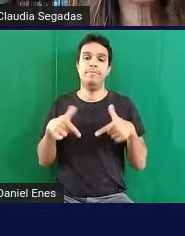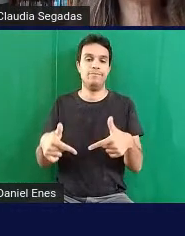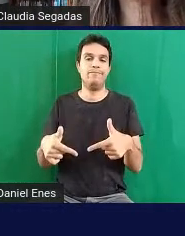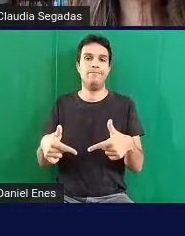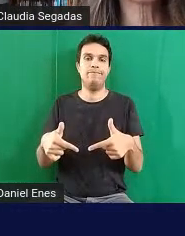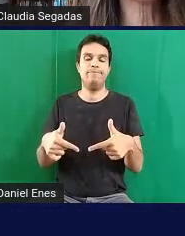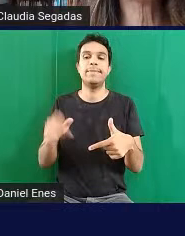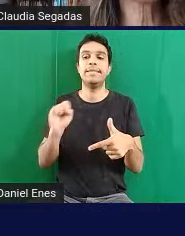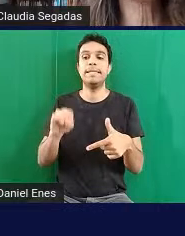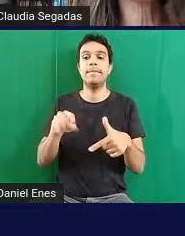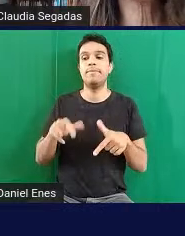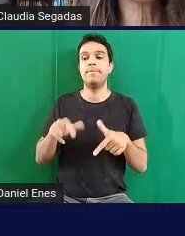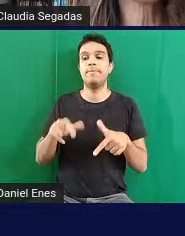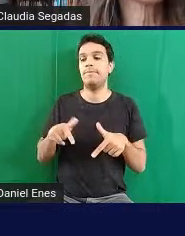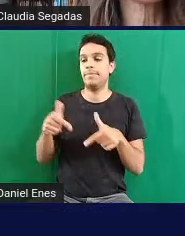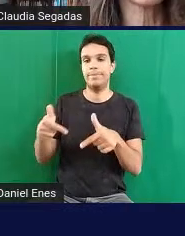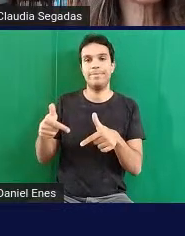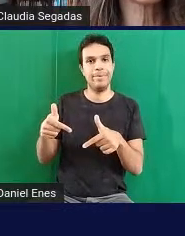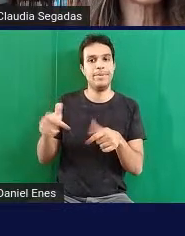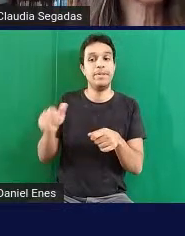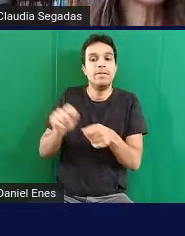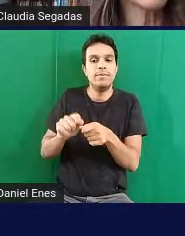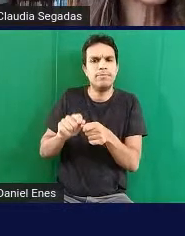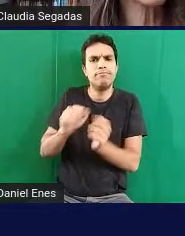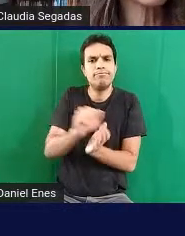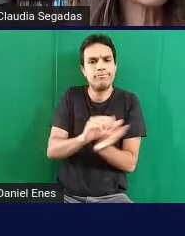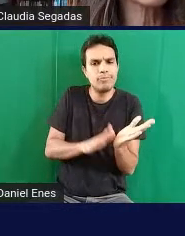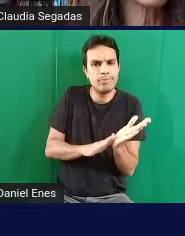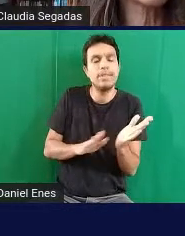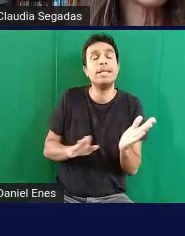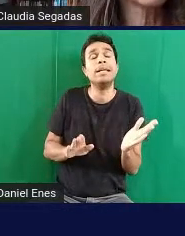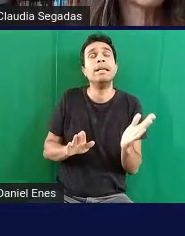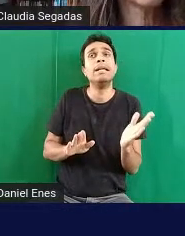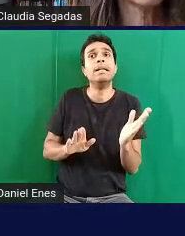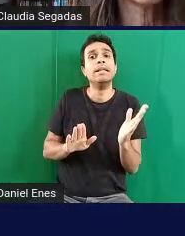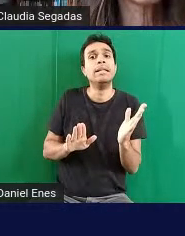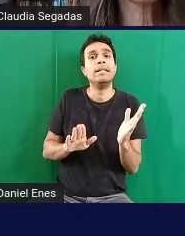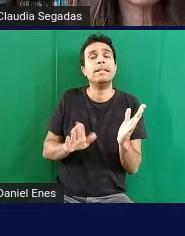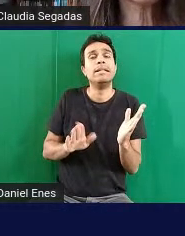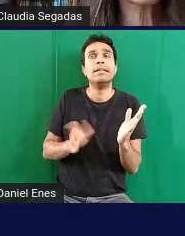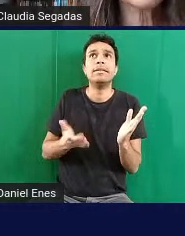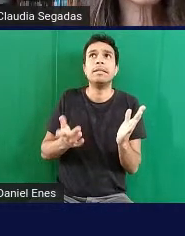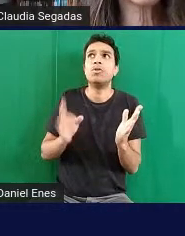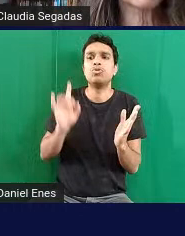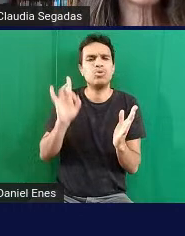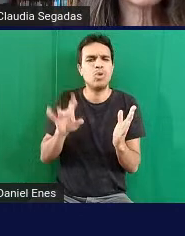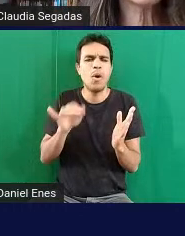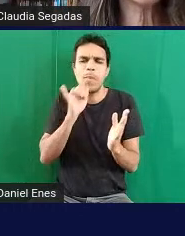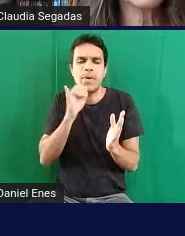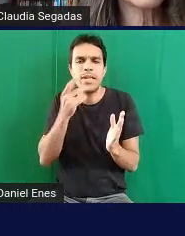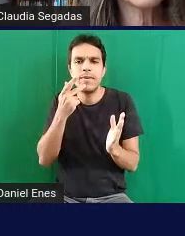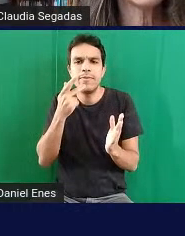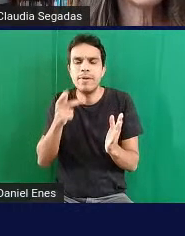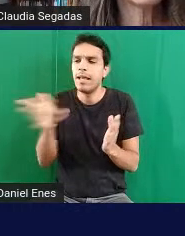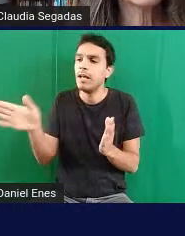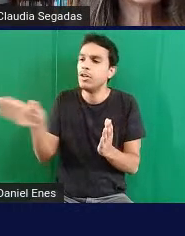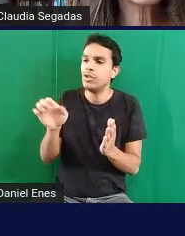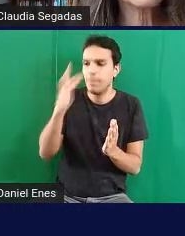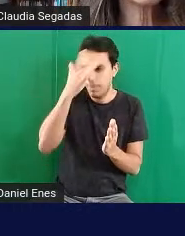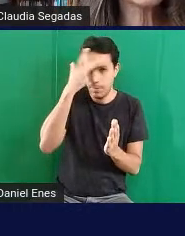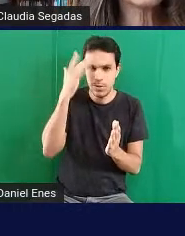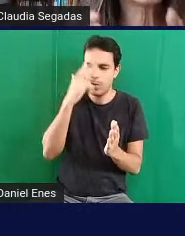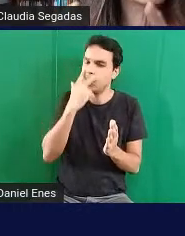participação eu estou falando tanto na realização das atividades então não basta por exemplo juntar um cego com alguém que vai